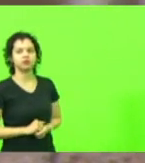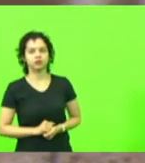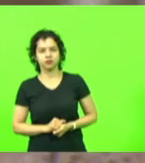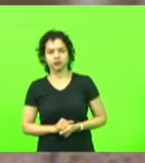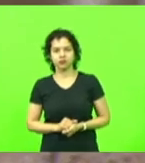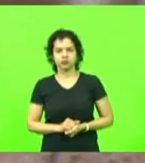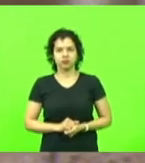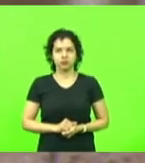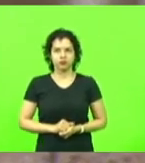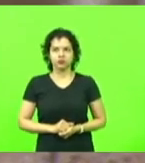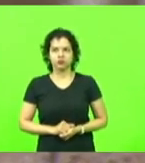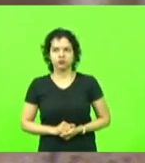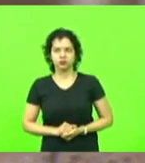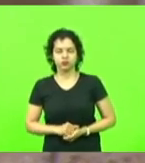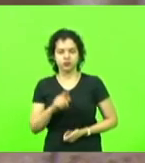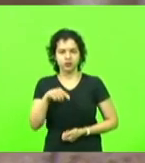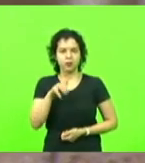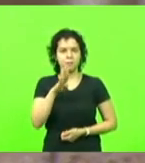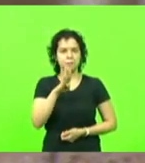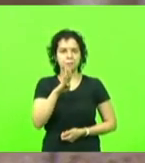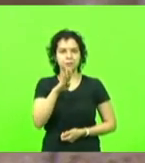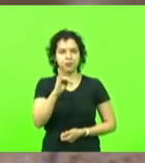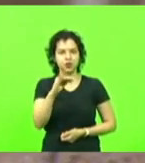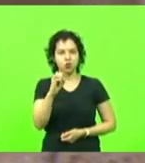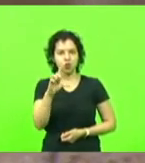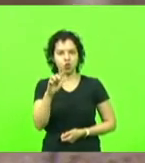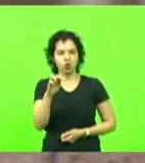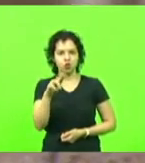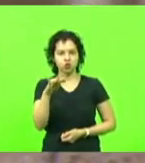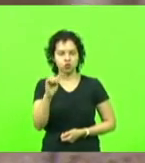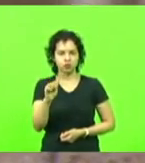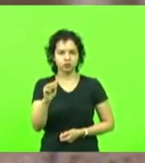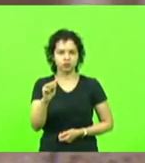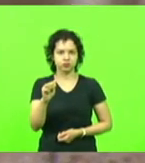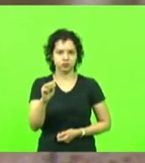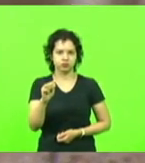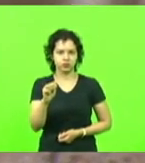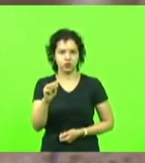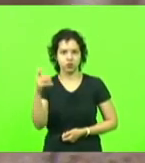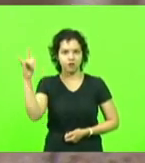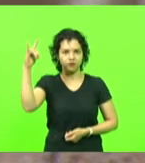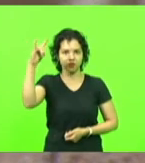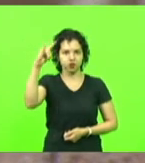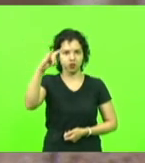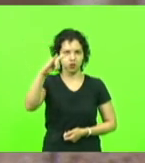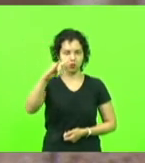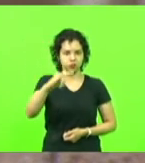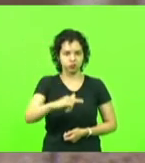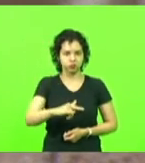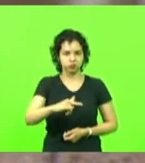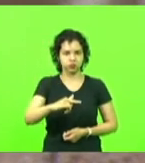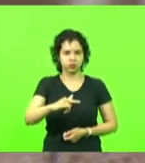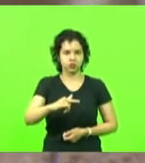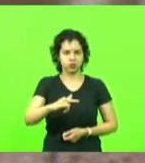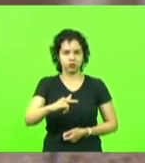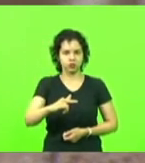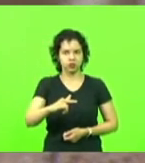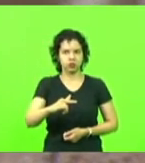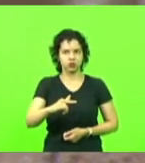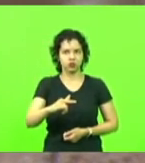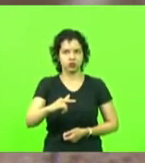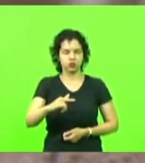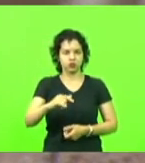biológica. O avião que caiu, e fica aqui os meus sentimentos da família, não é,